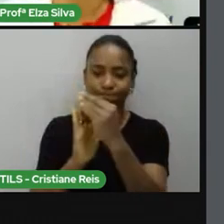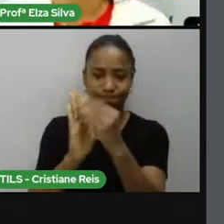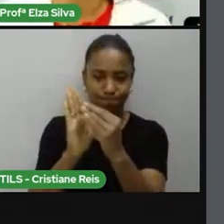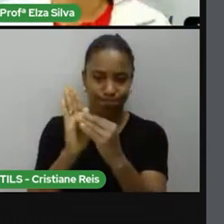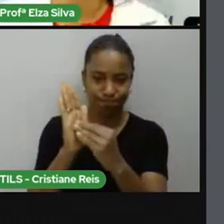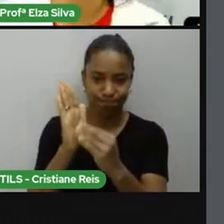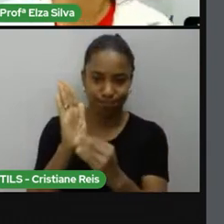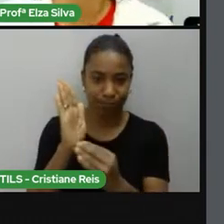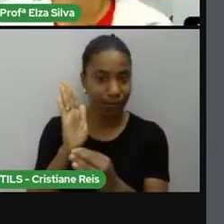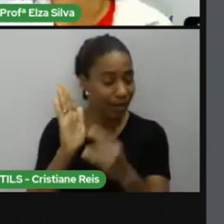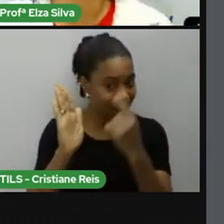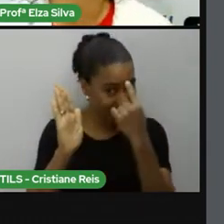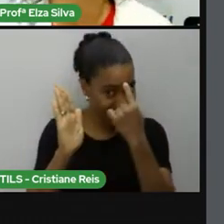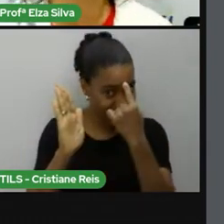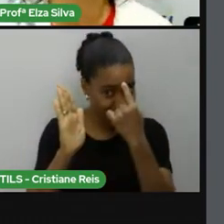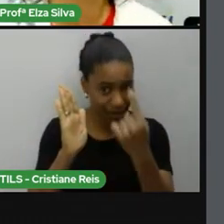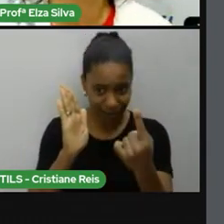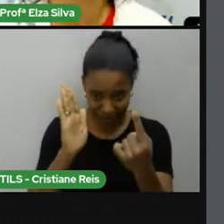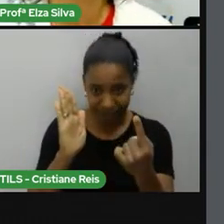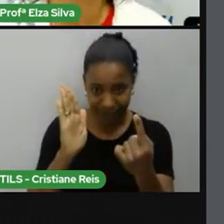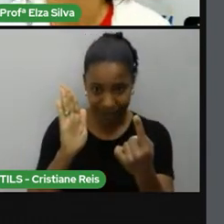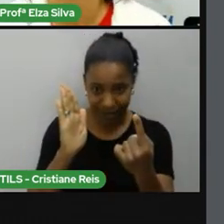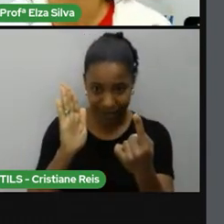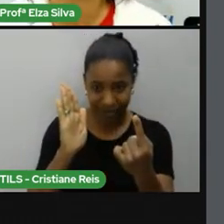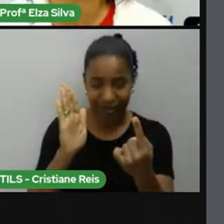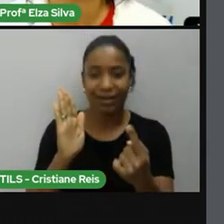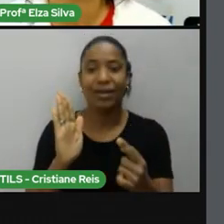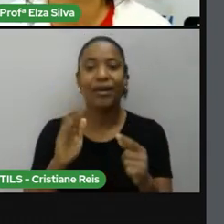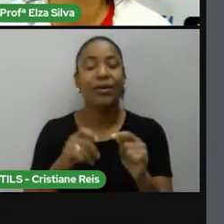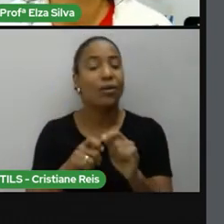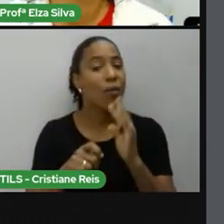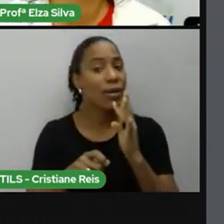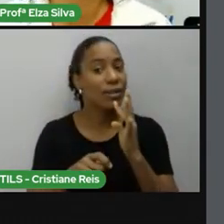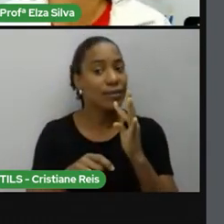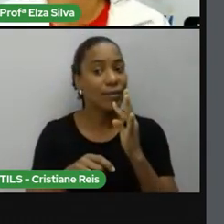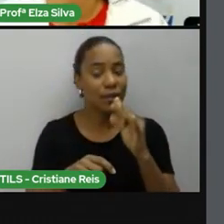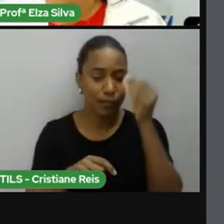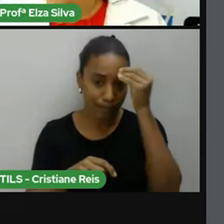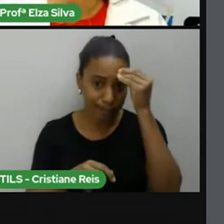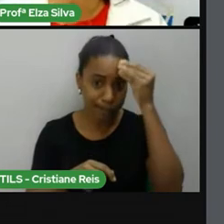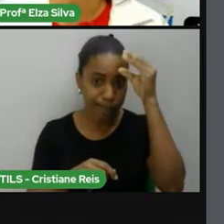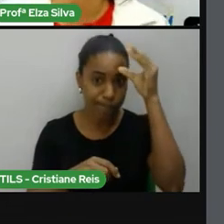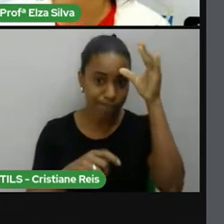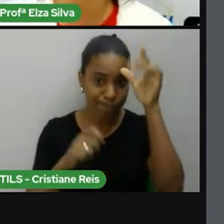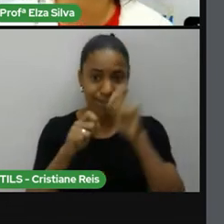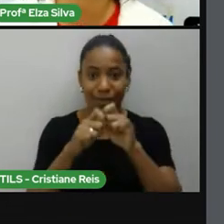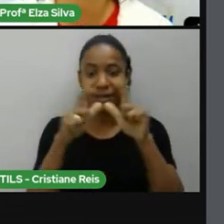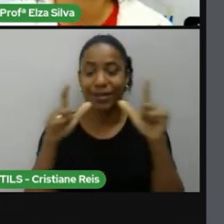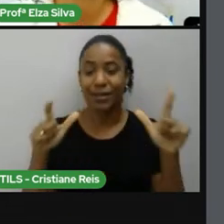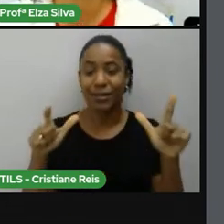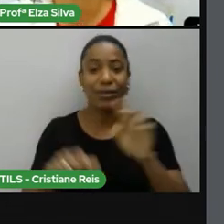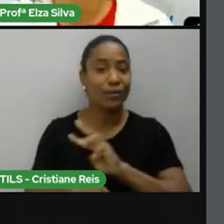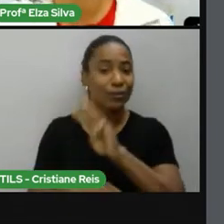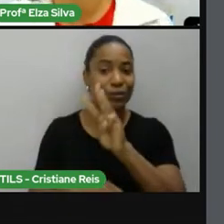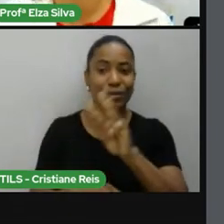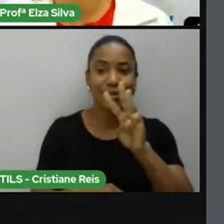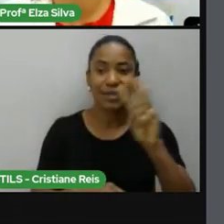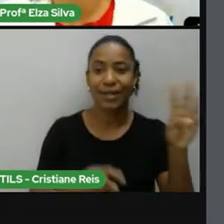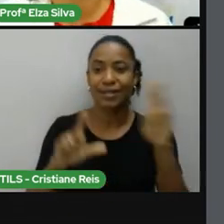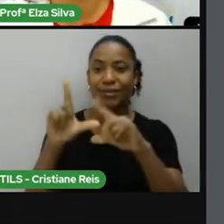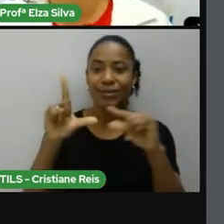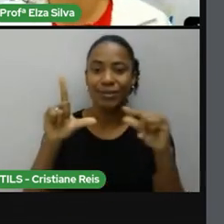dica da aula anterior Amplie os seus conhecimentos sobre este assunto através deste site cujo link está